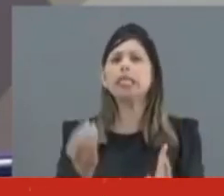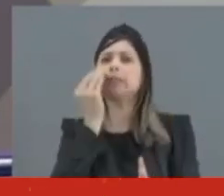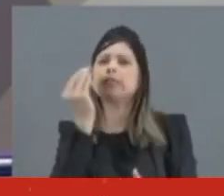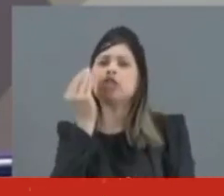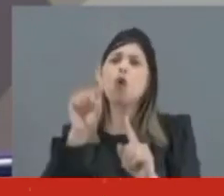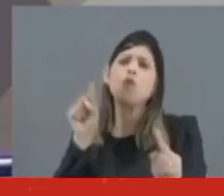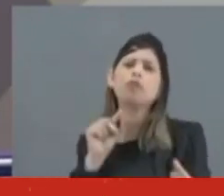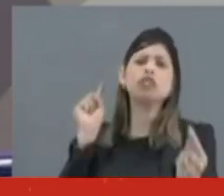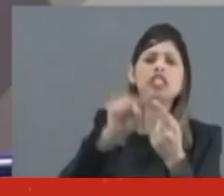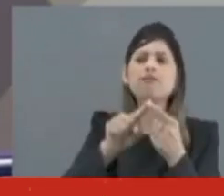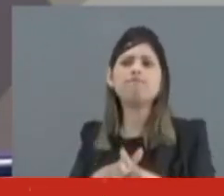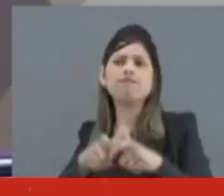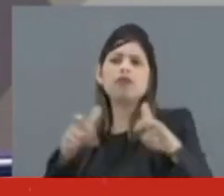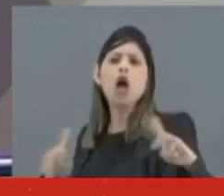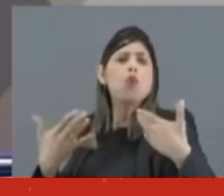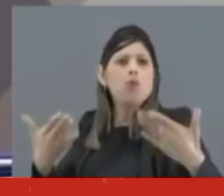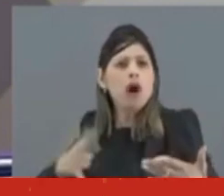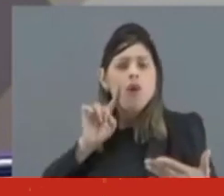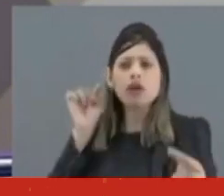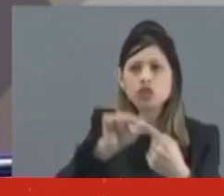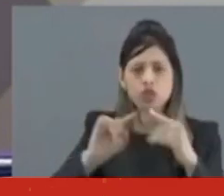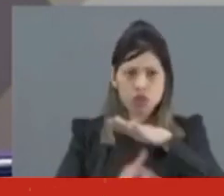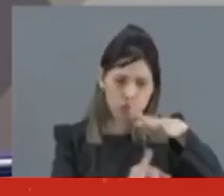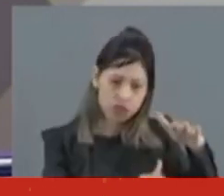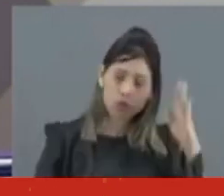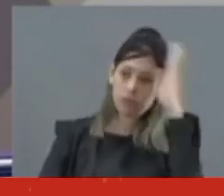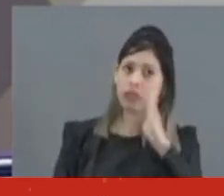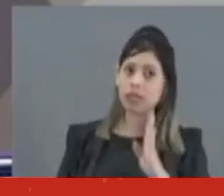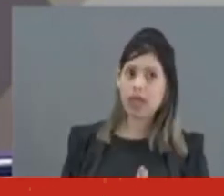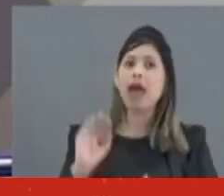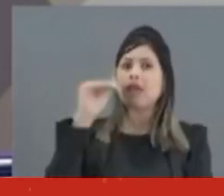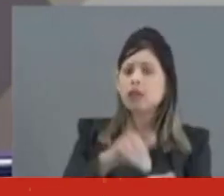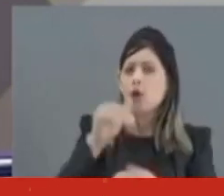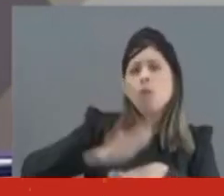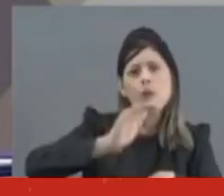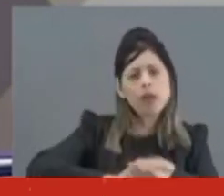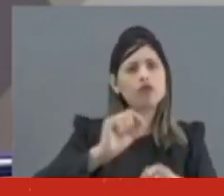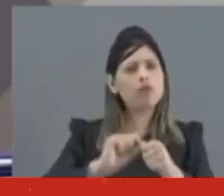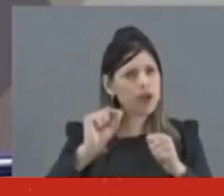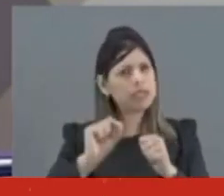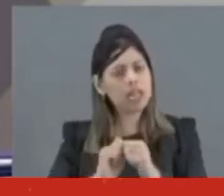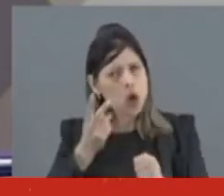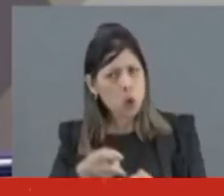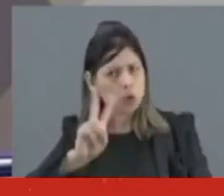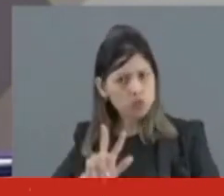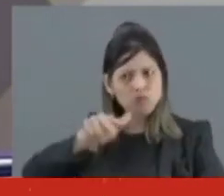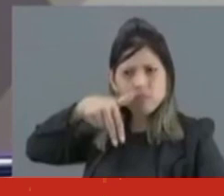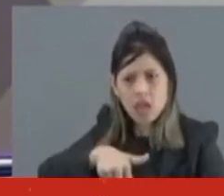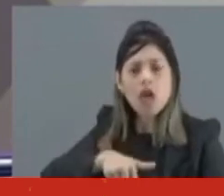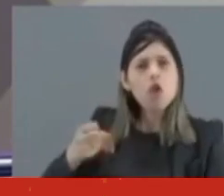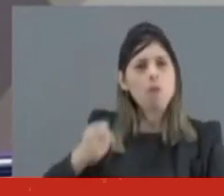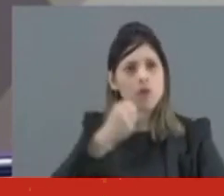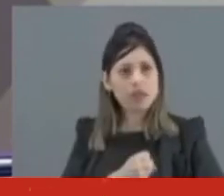atingir o seu objetivo maior, cupinizar as instituições republicanas brasileiras, até o seu total esfacelamento, de modo a se manter no poder de forma